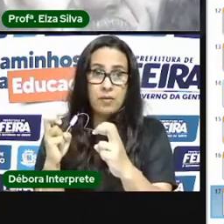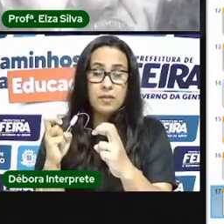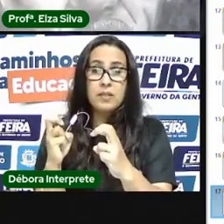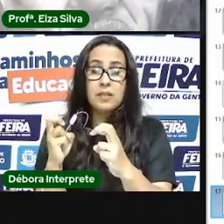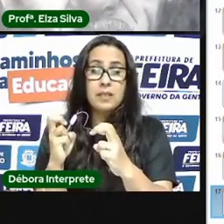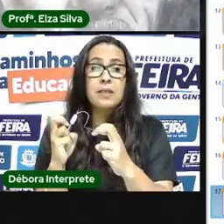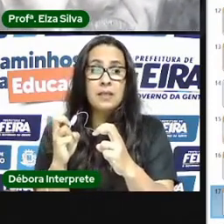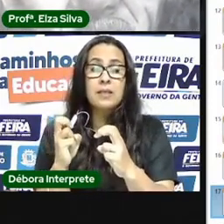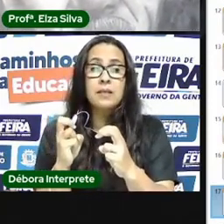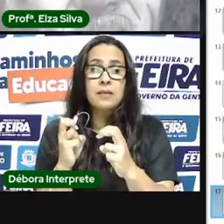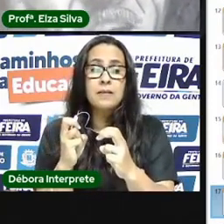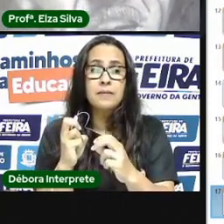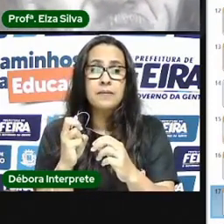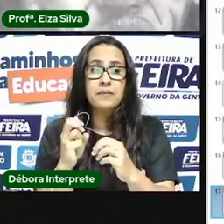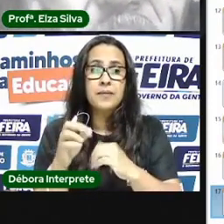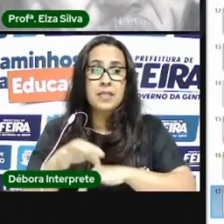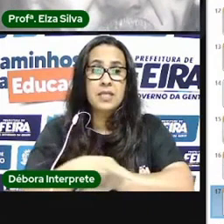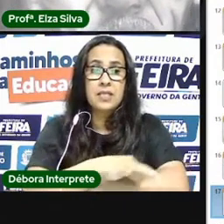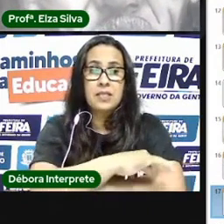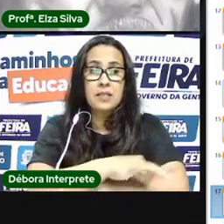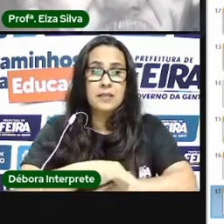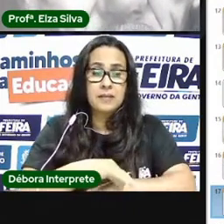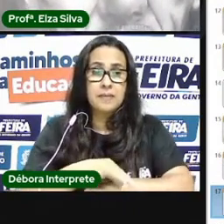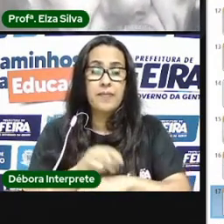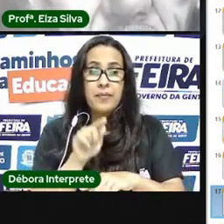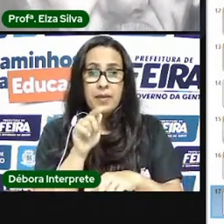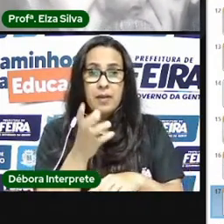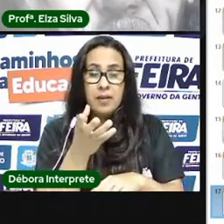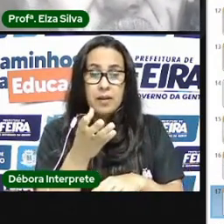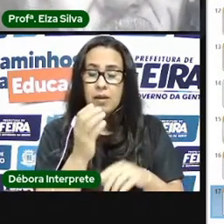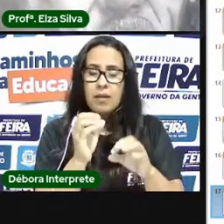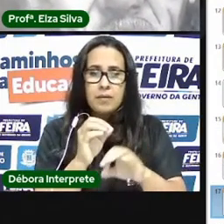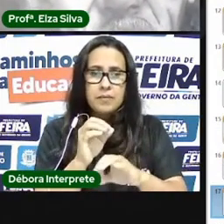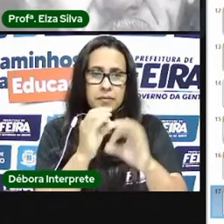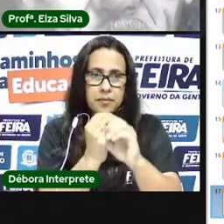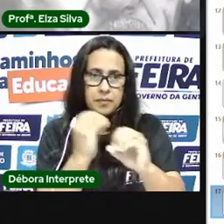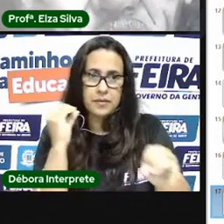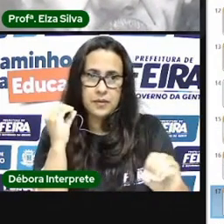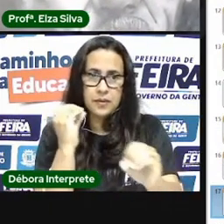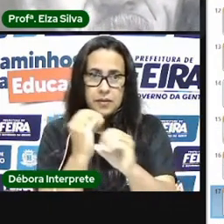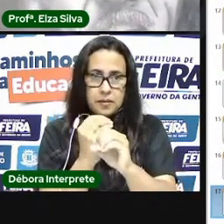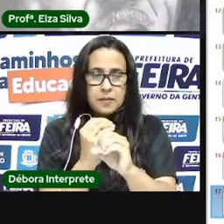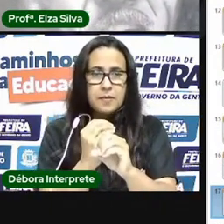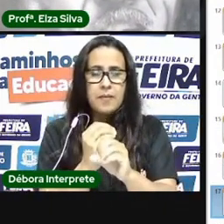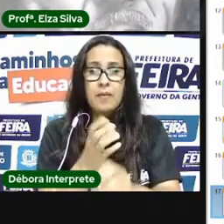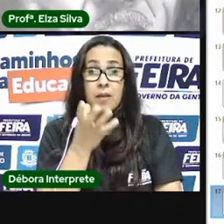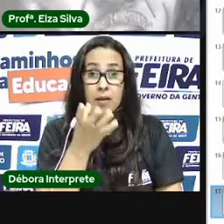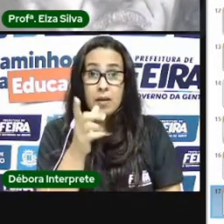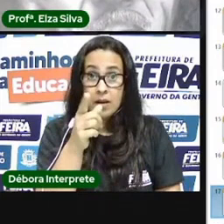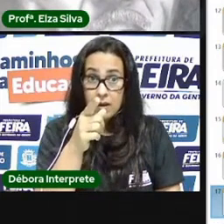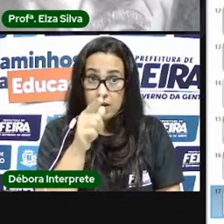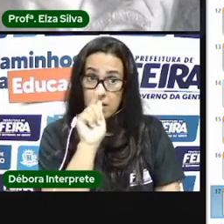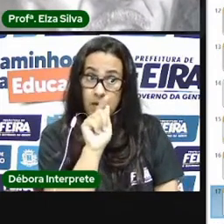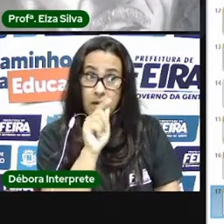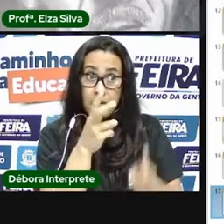Civil eu quero que vocês observem bem esta imagem e me respondam